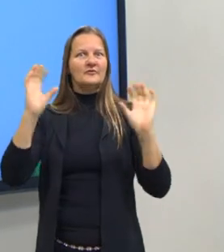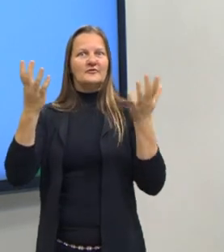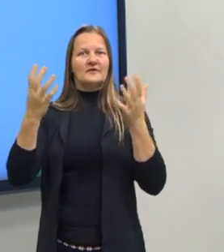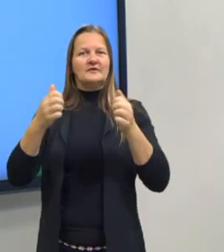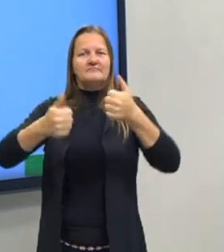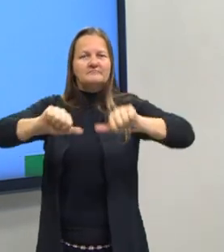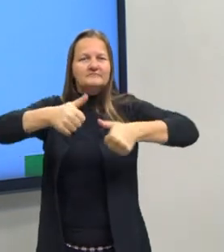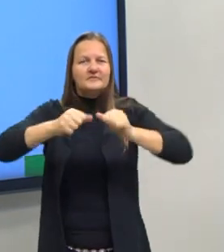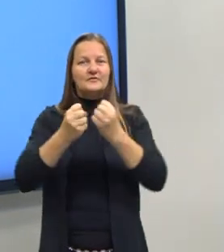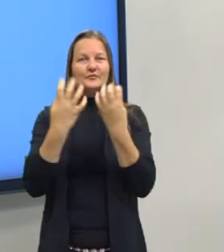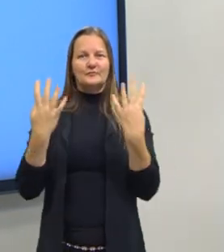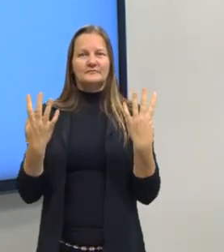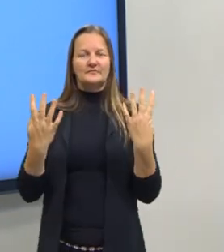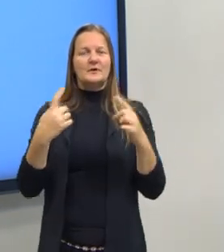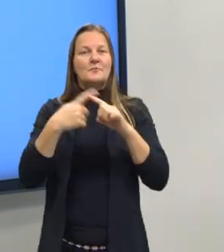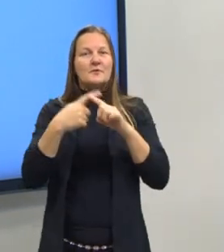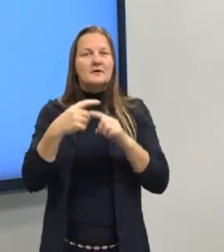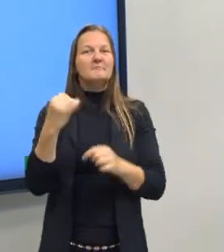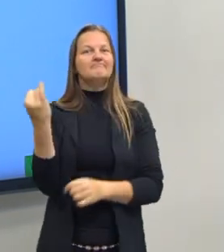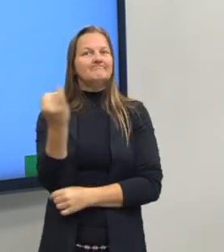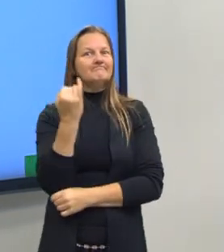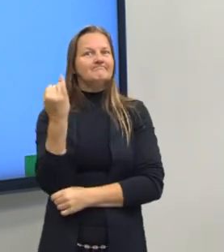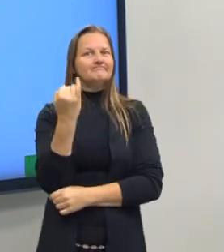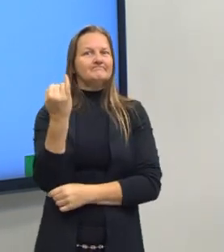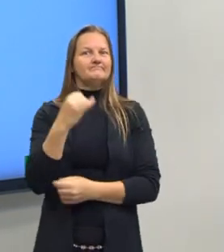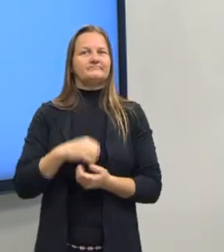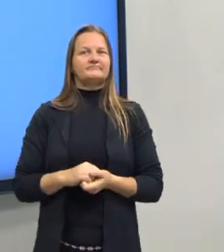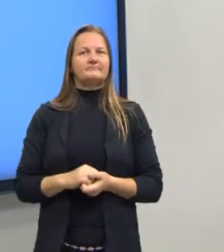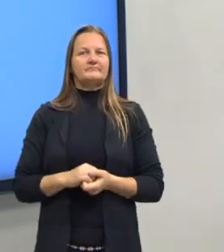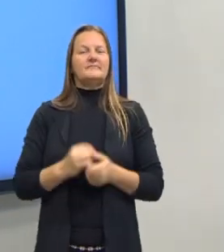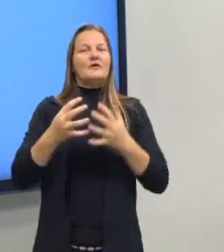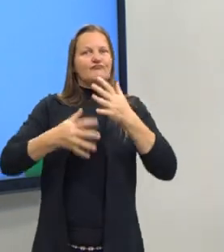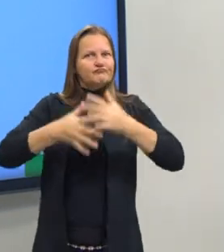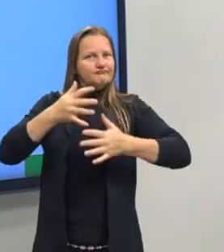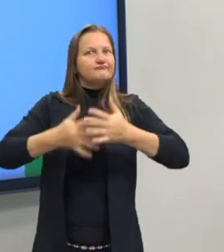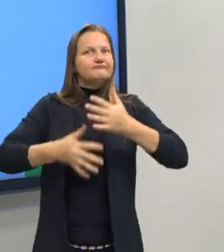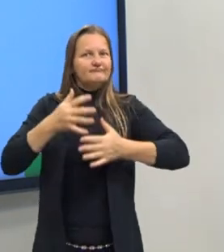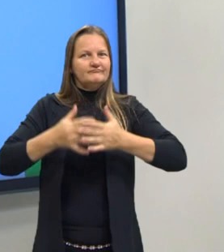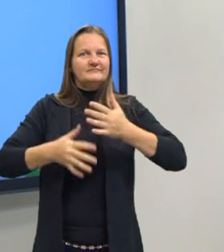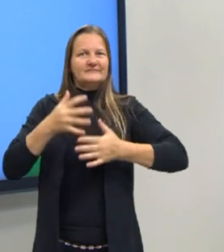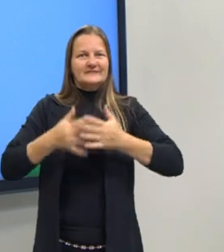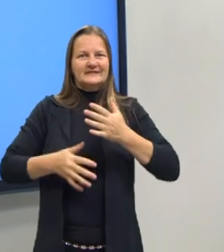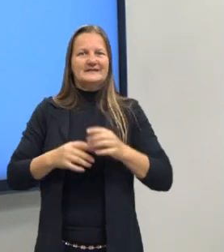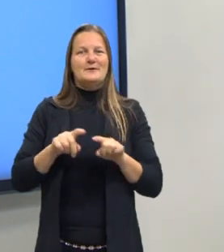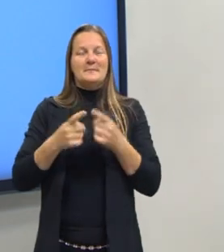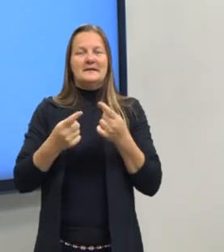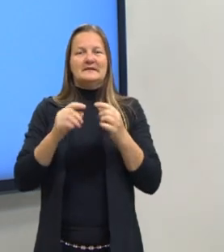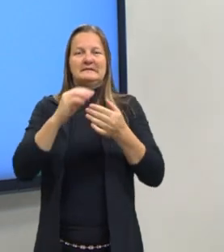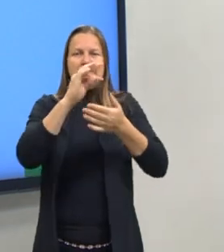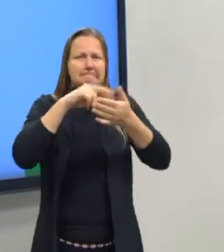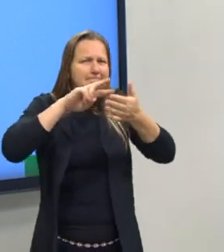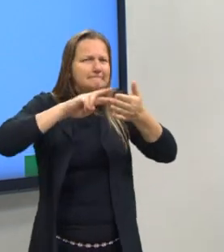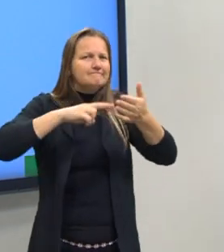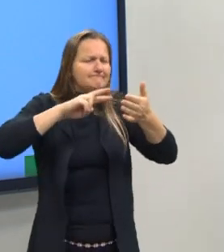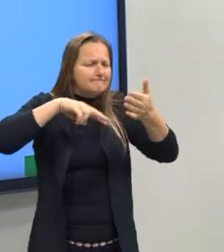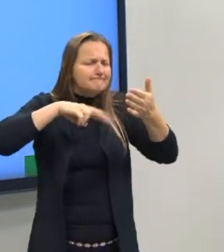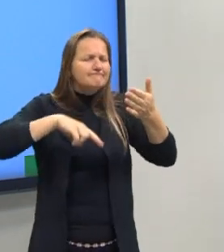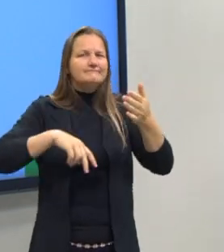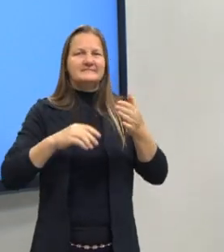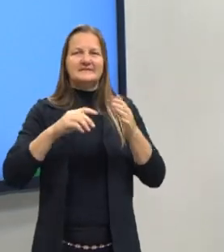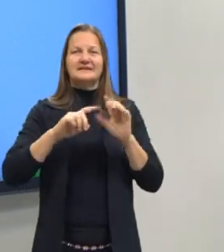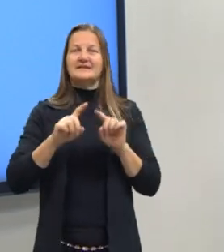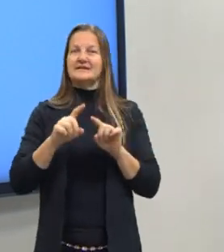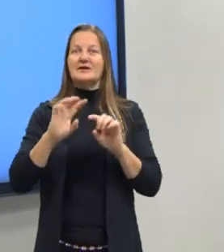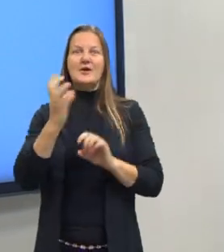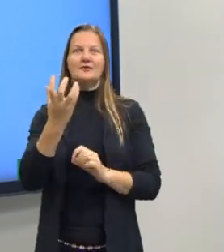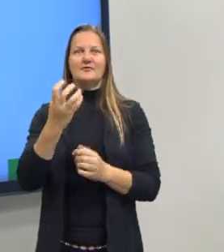estequiometria, porque essas questões são vistas como complexas, por serem um pouco mais extensas de resolver. A gente